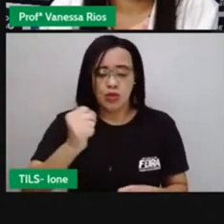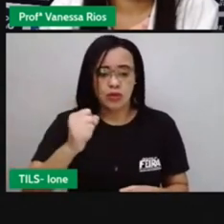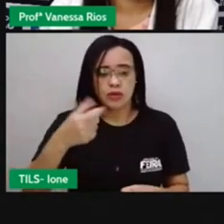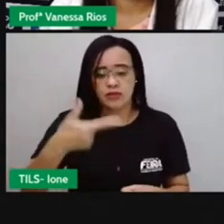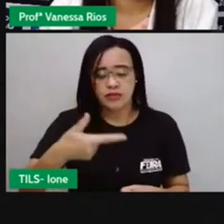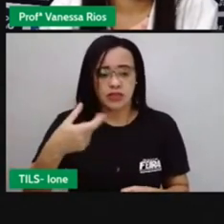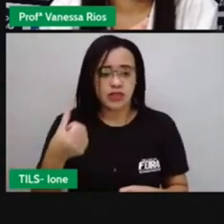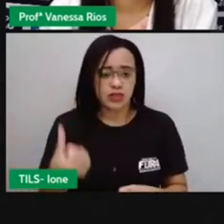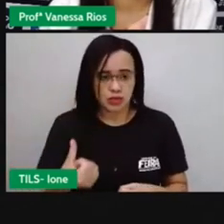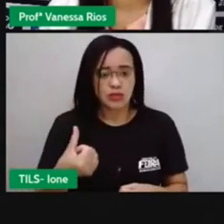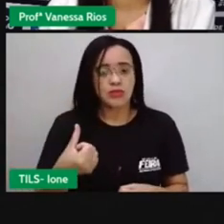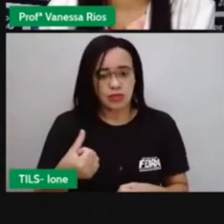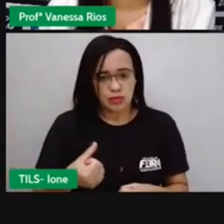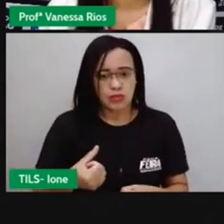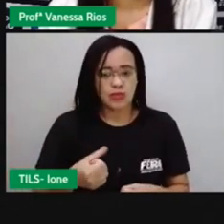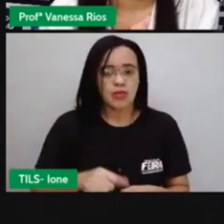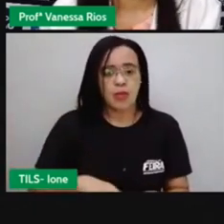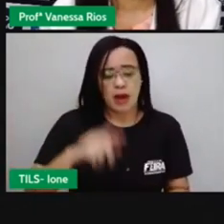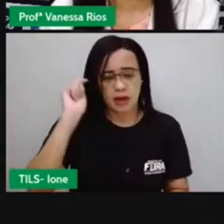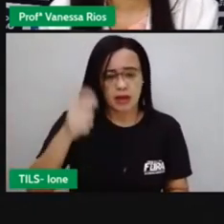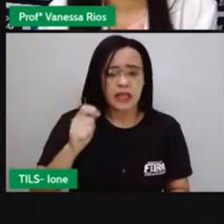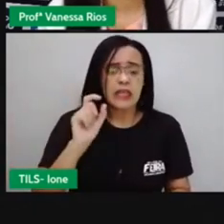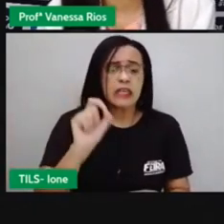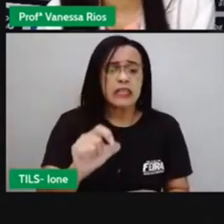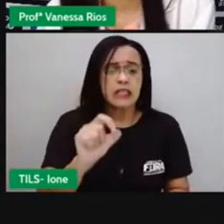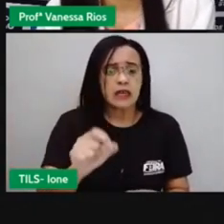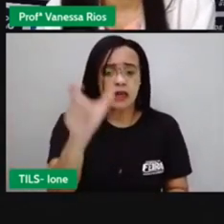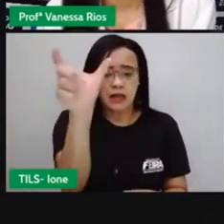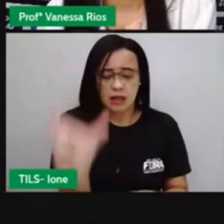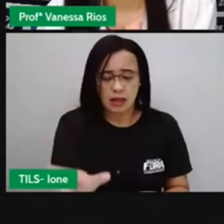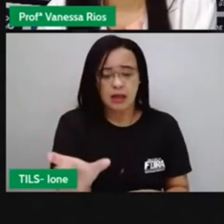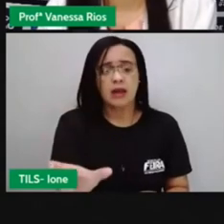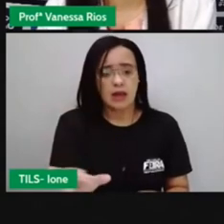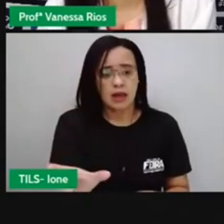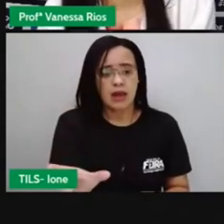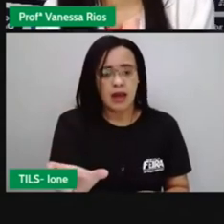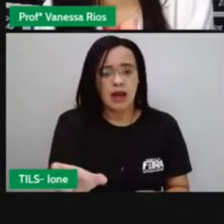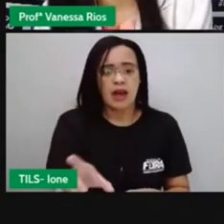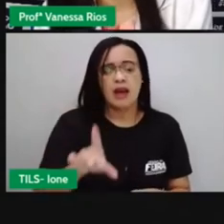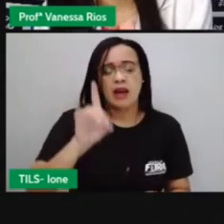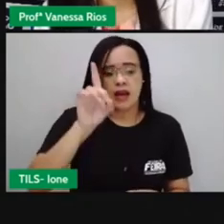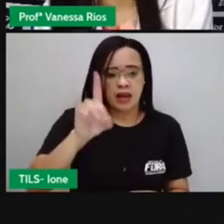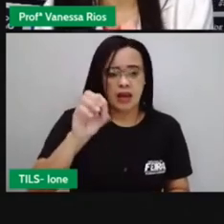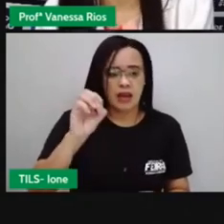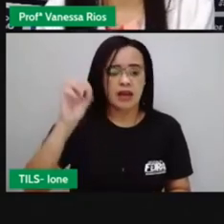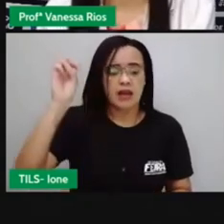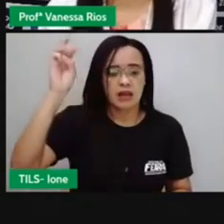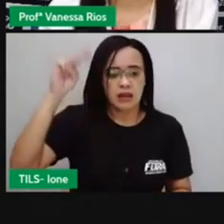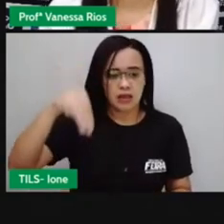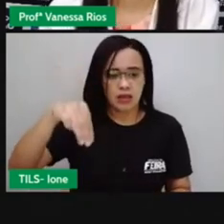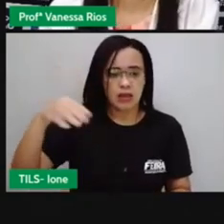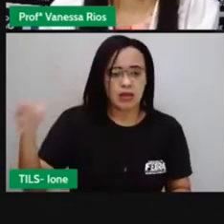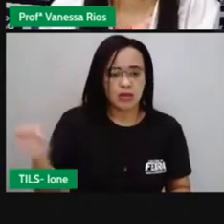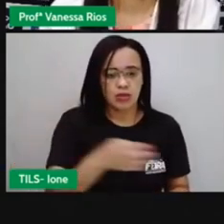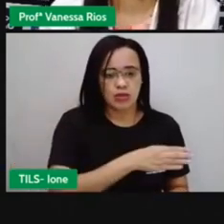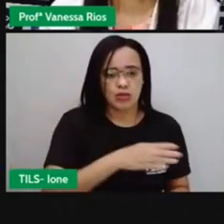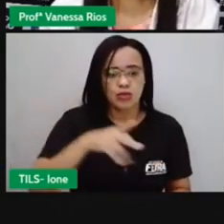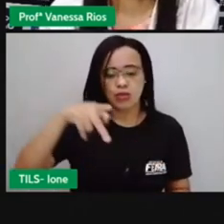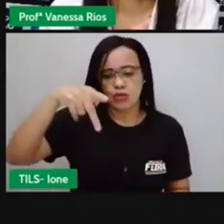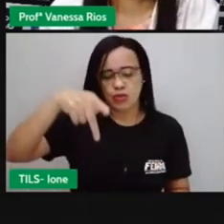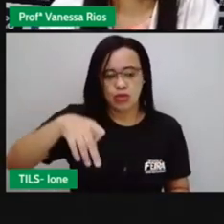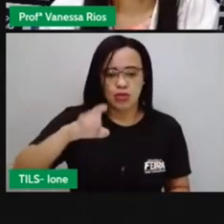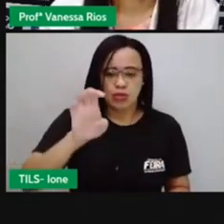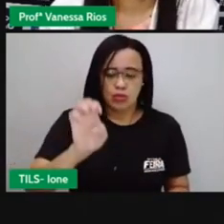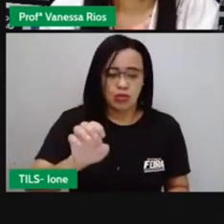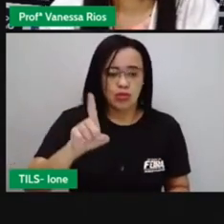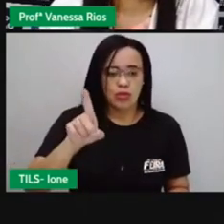Pedro, príncipe regente. Então, ele passou, foi embora para Portugal e deixou como príncipe regente o